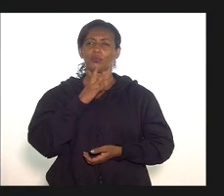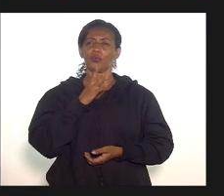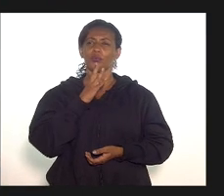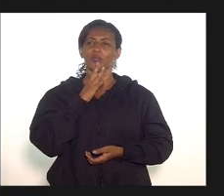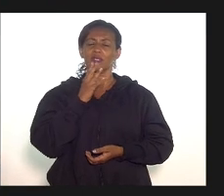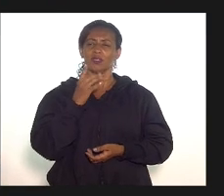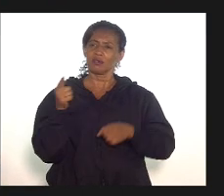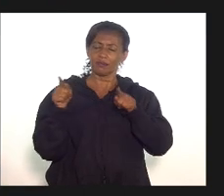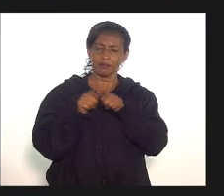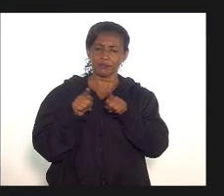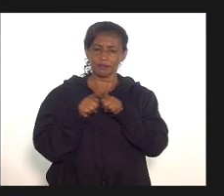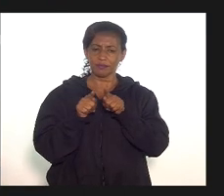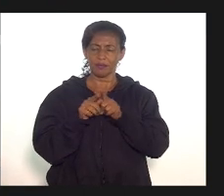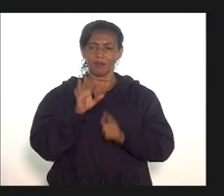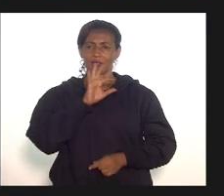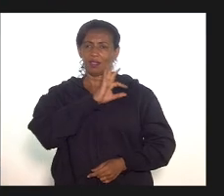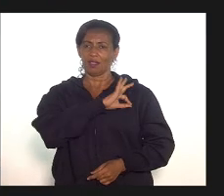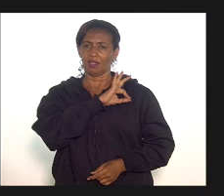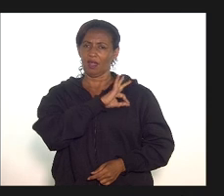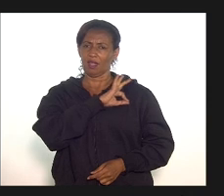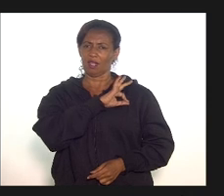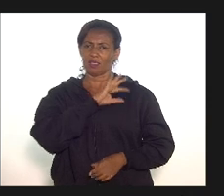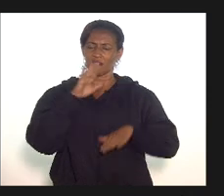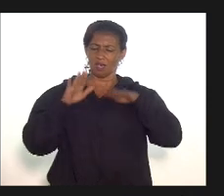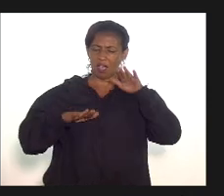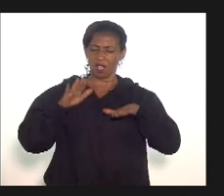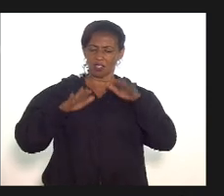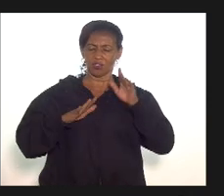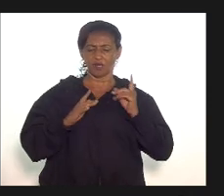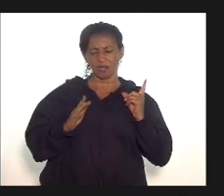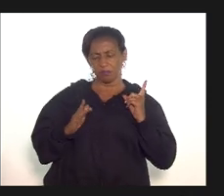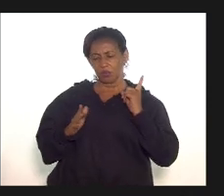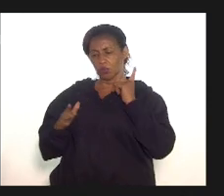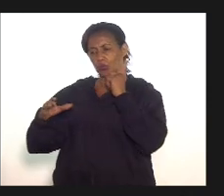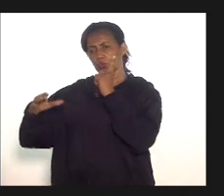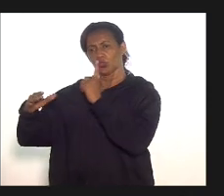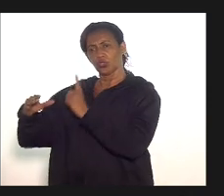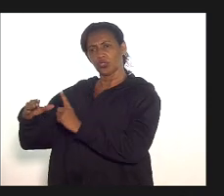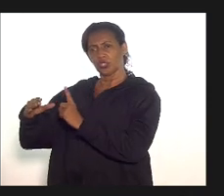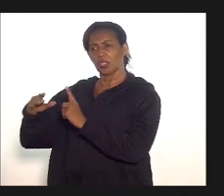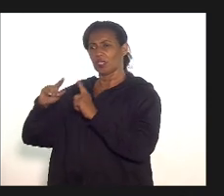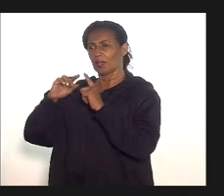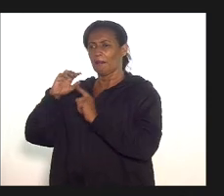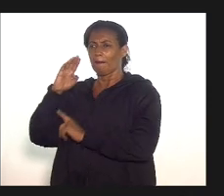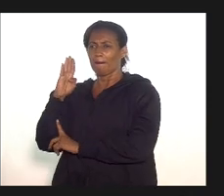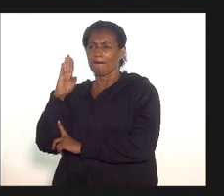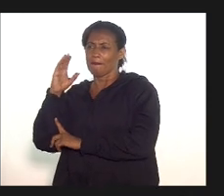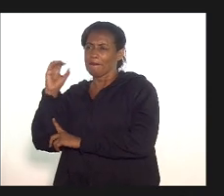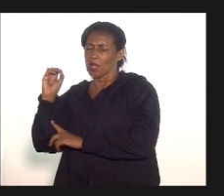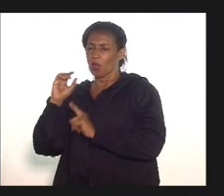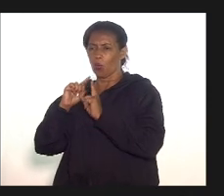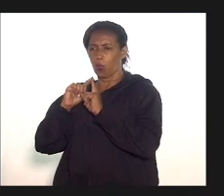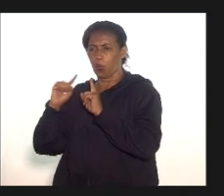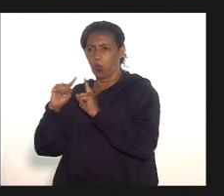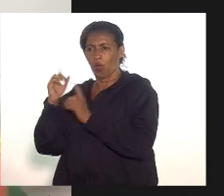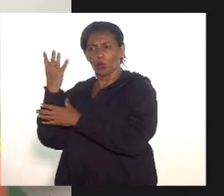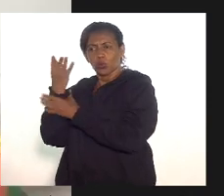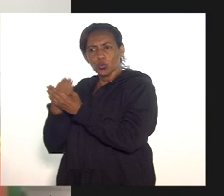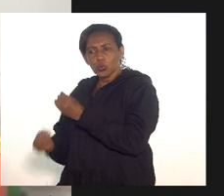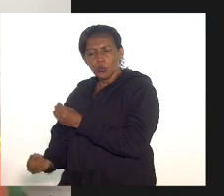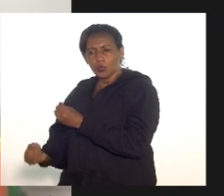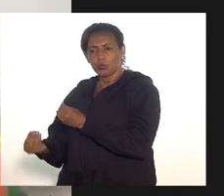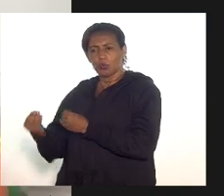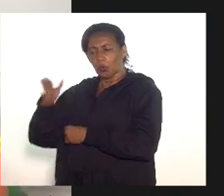Inclusive, as próprias delegacias, quando muitas vezes vai se fazer o boletim de ocorrência com relação ao sumiço, ao